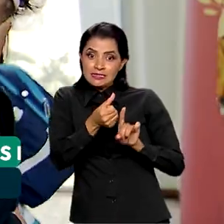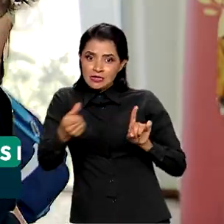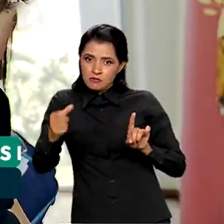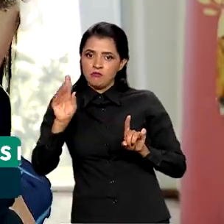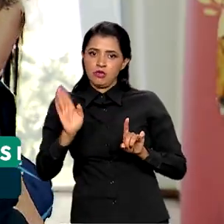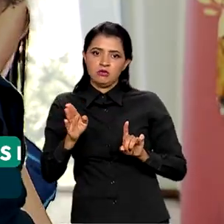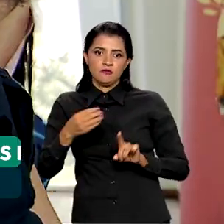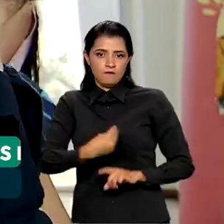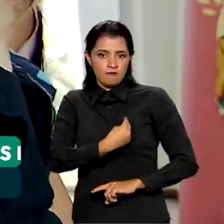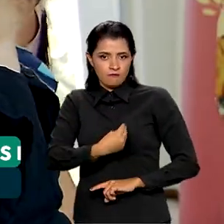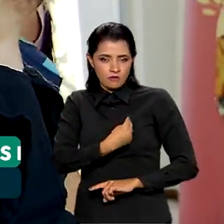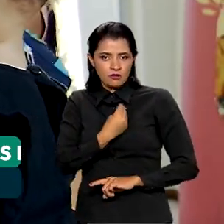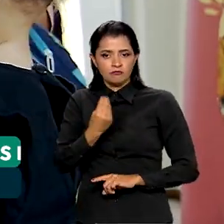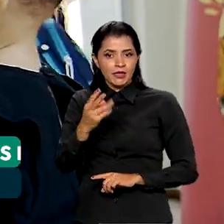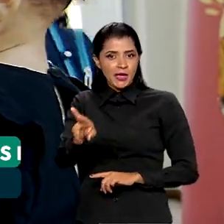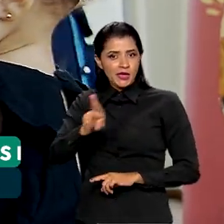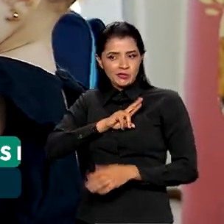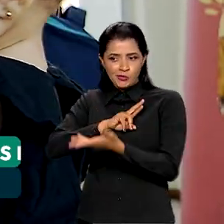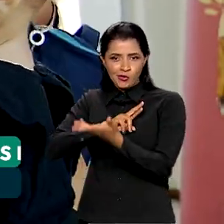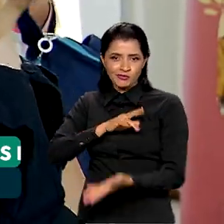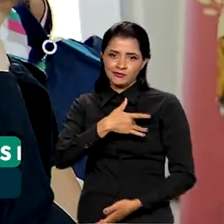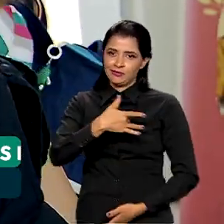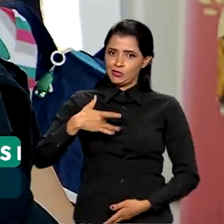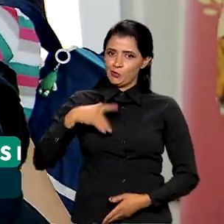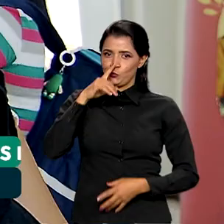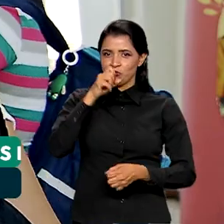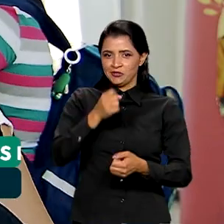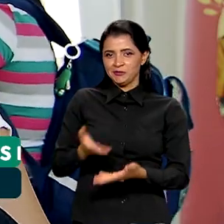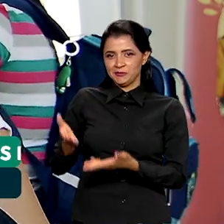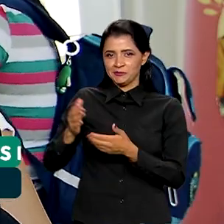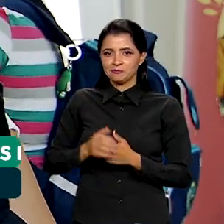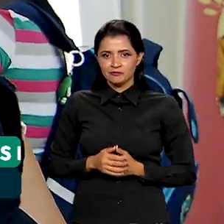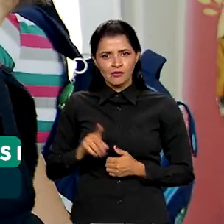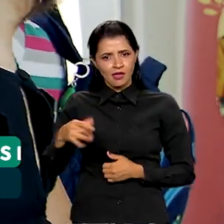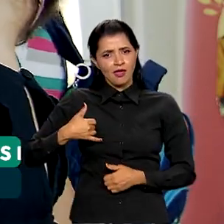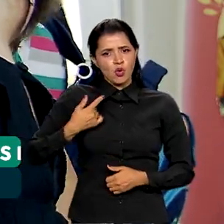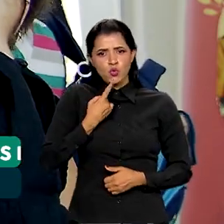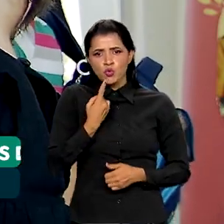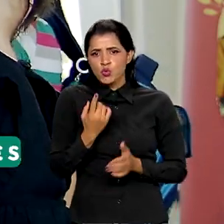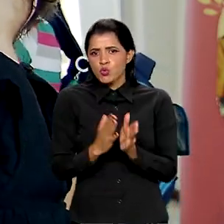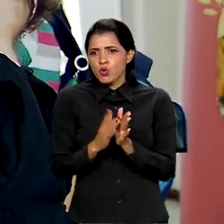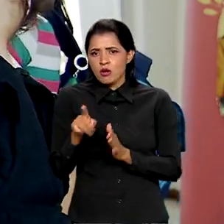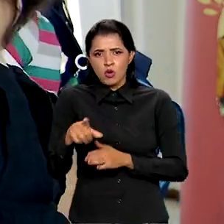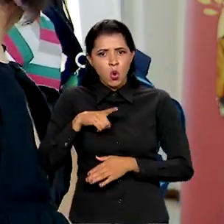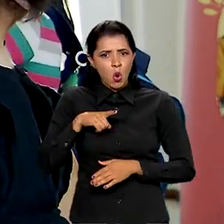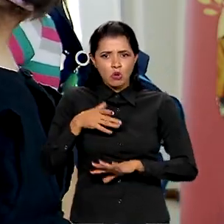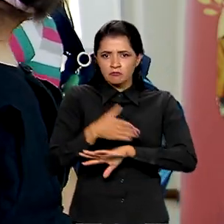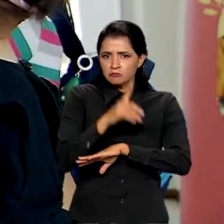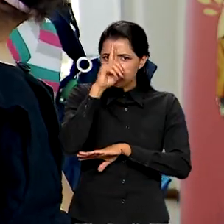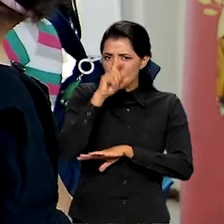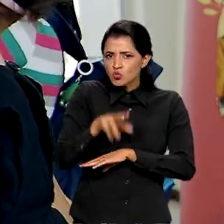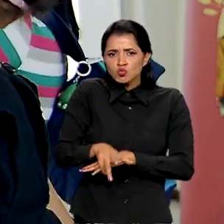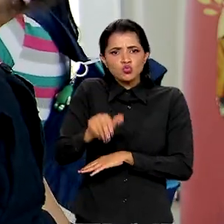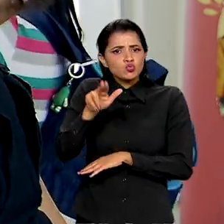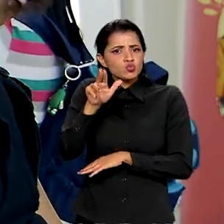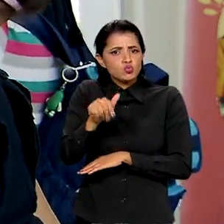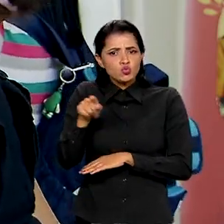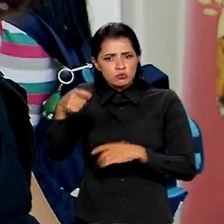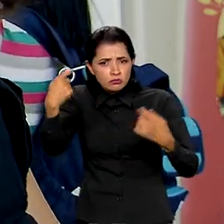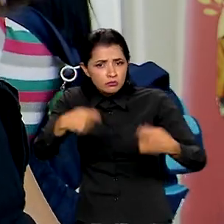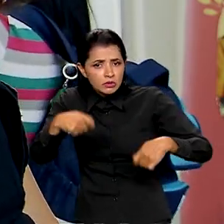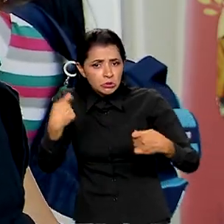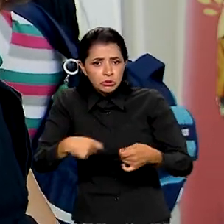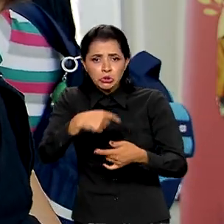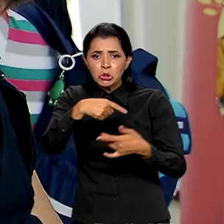O resultado reflete na saúde da criança. Ela tem um ano, nunca foi hospitalizada, nunca precisou de